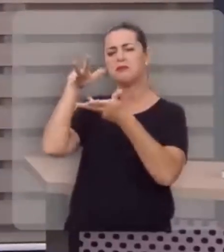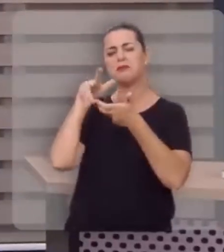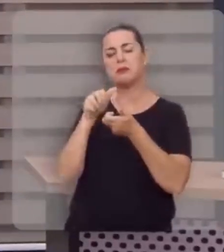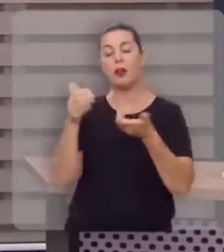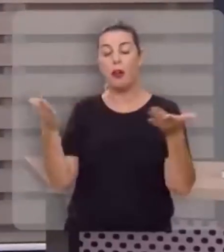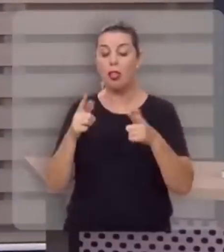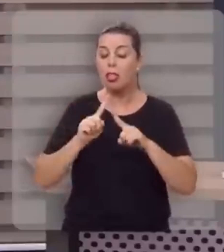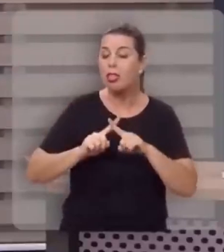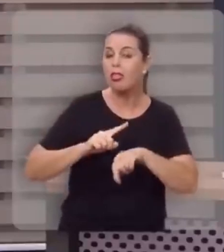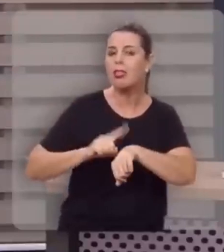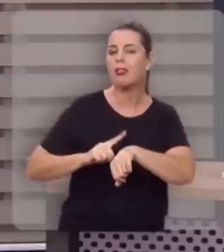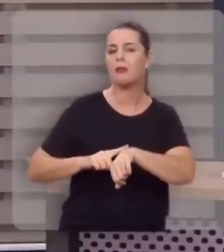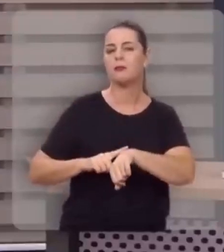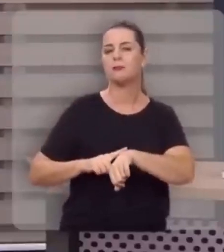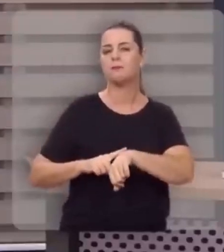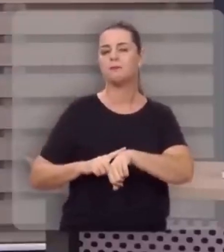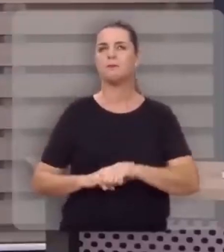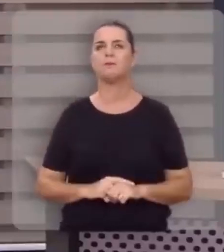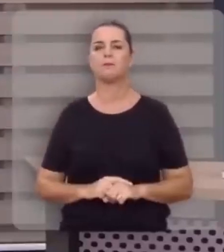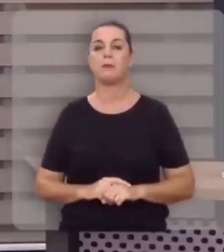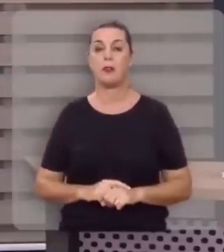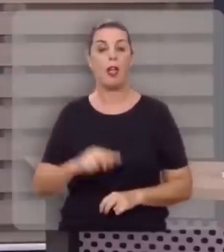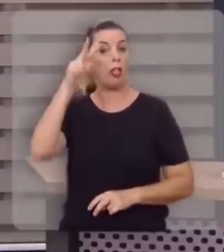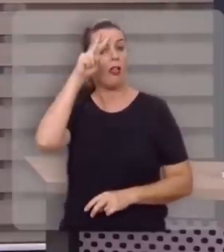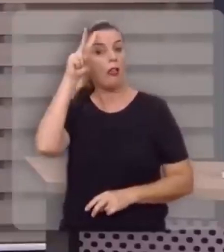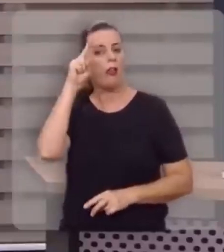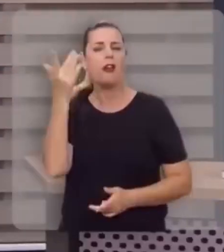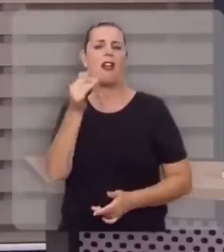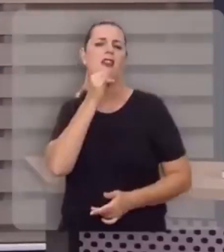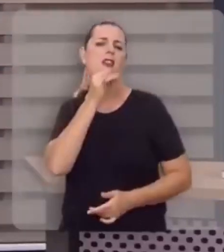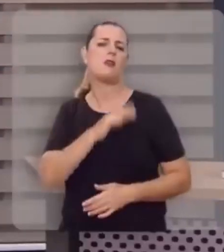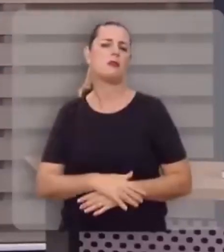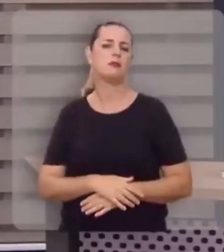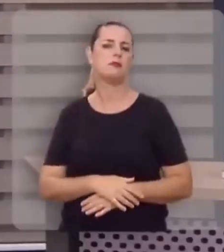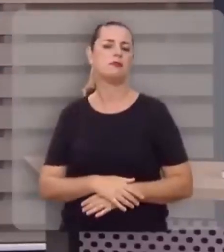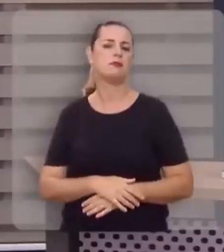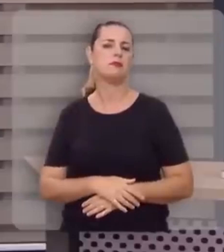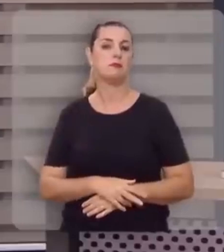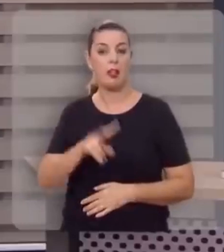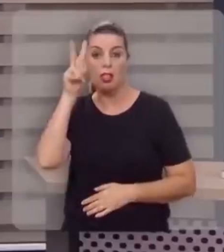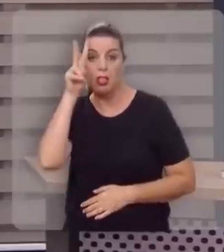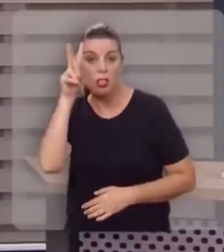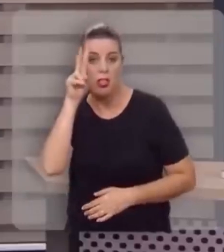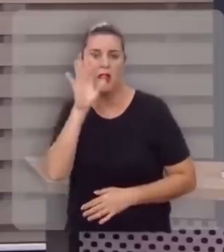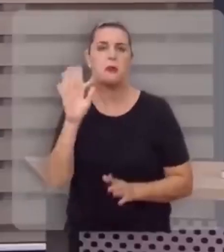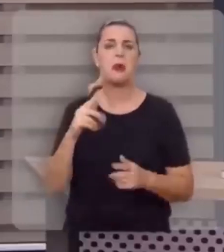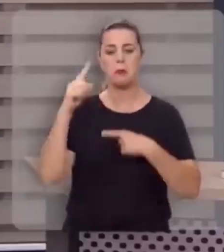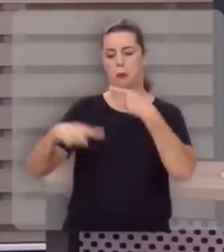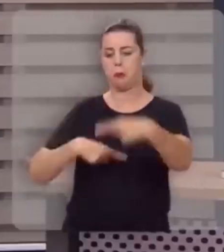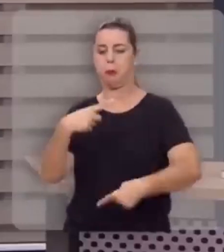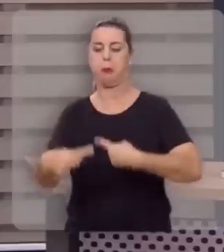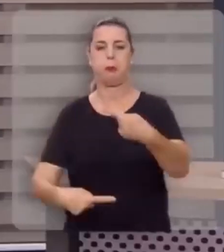do que esta palavra. A história não está à deriva, a história não é